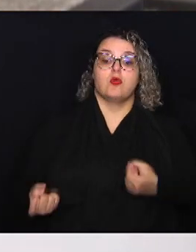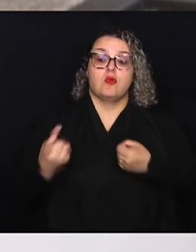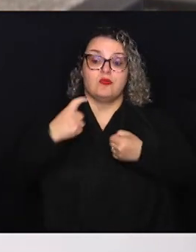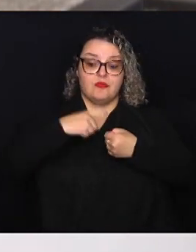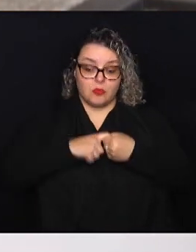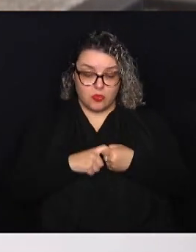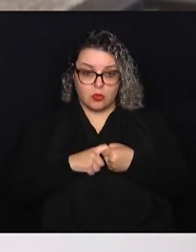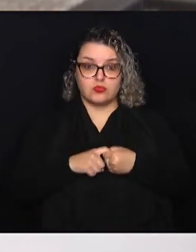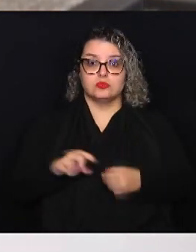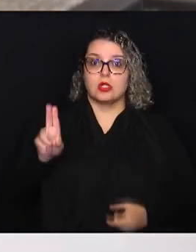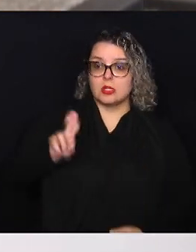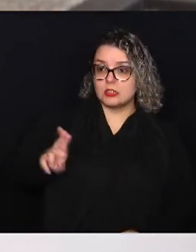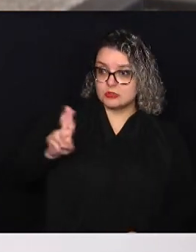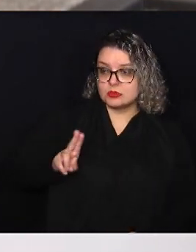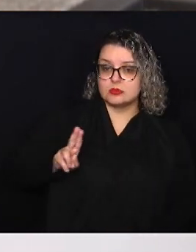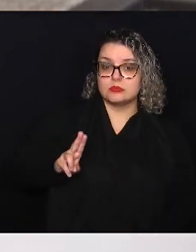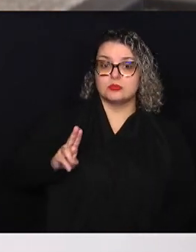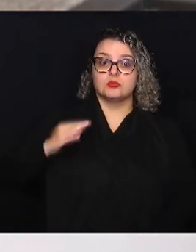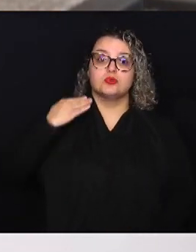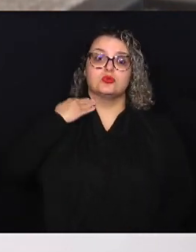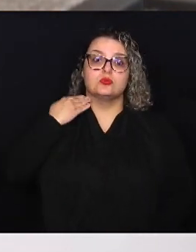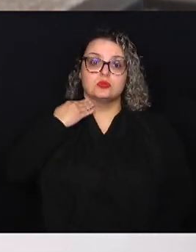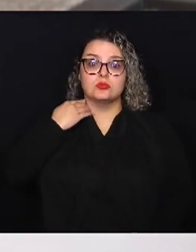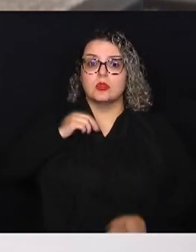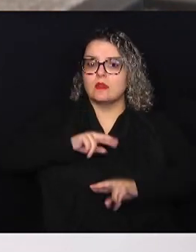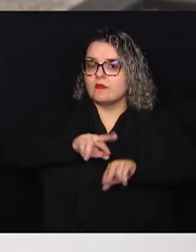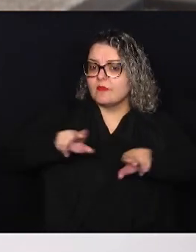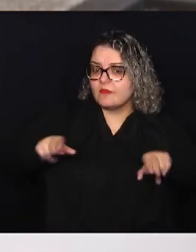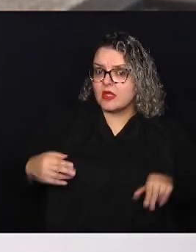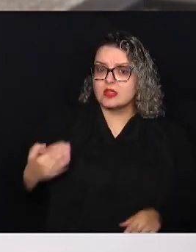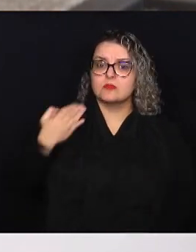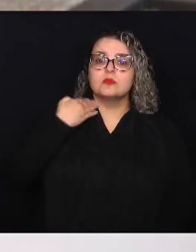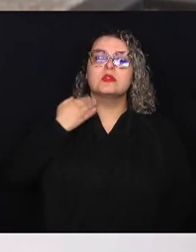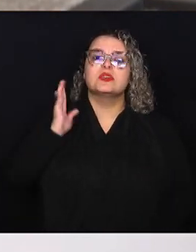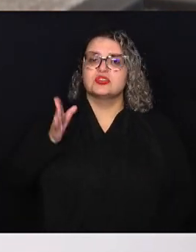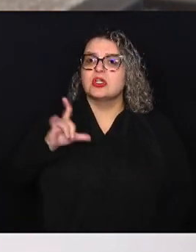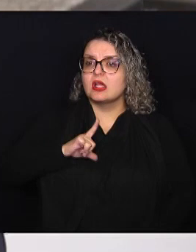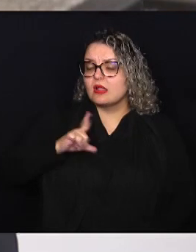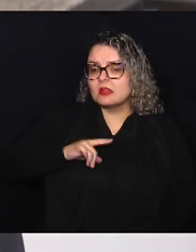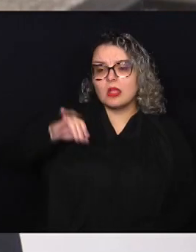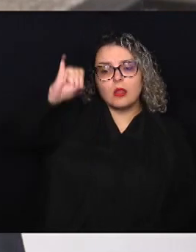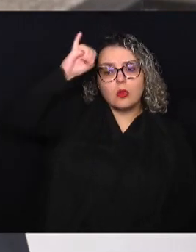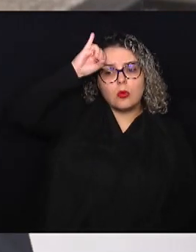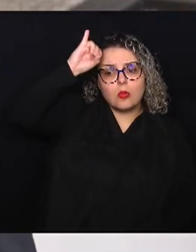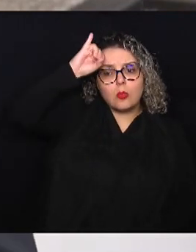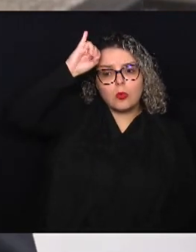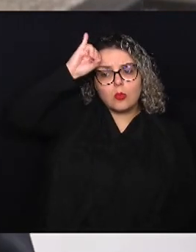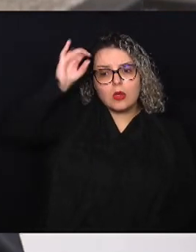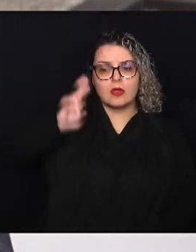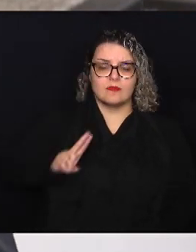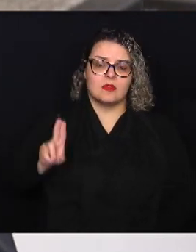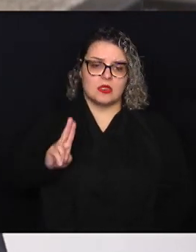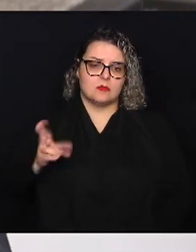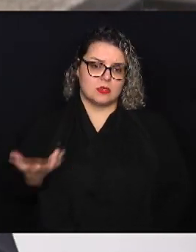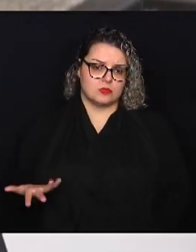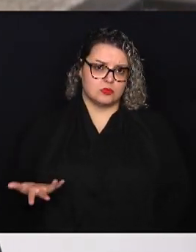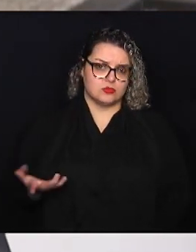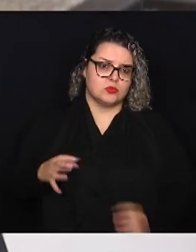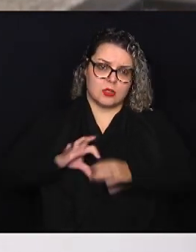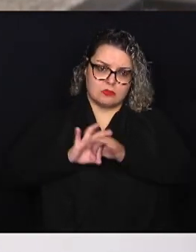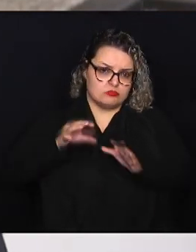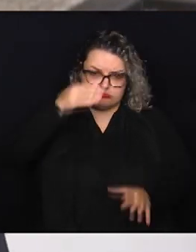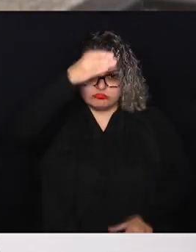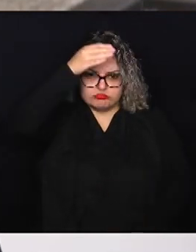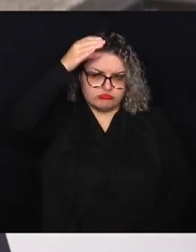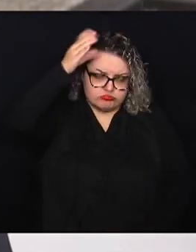ser utilizados nas agências bancárias. Muitos bancos já têm Wi-Fi disponível. Então, os clientes já